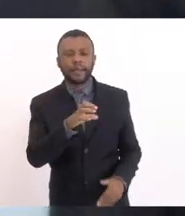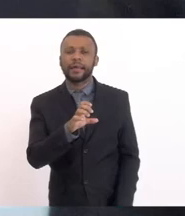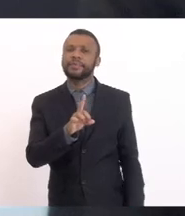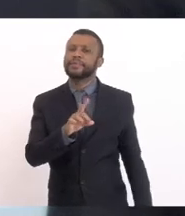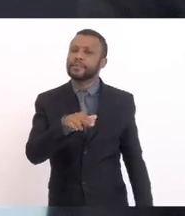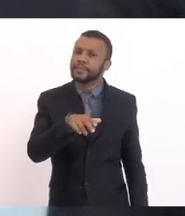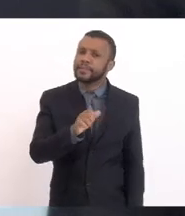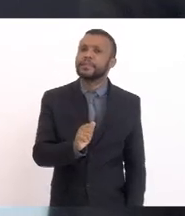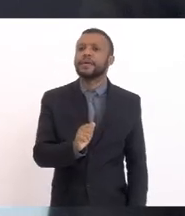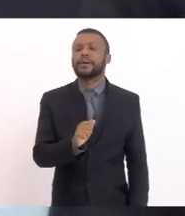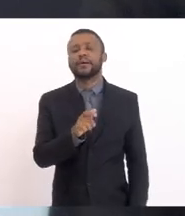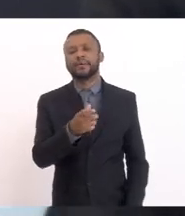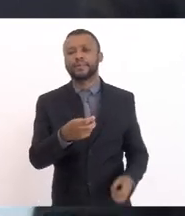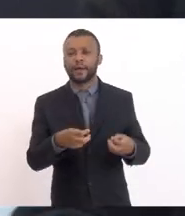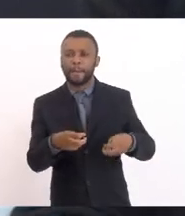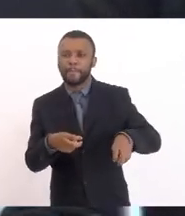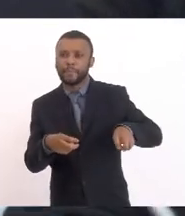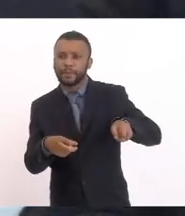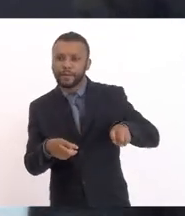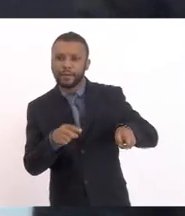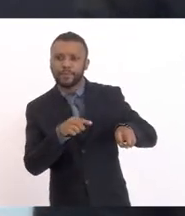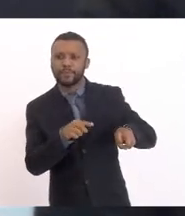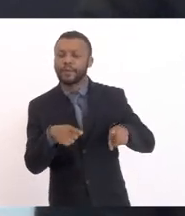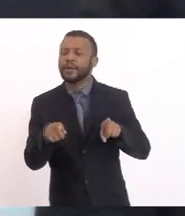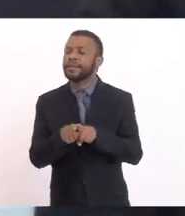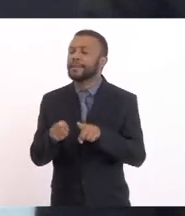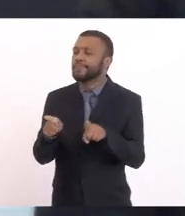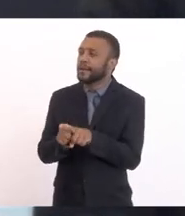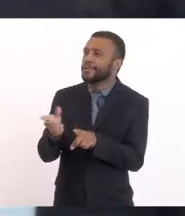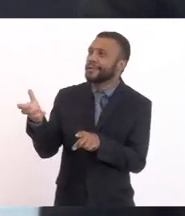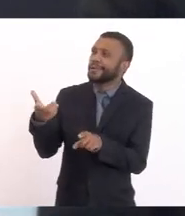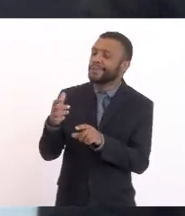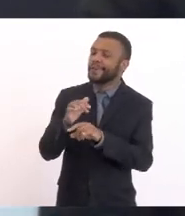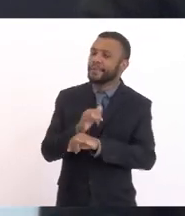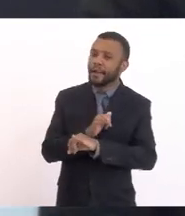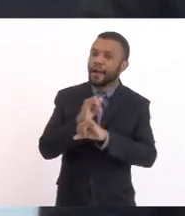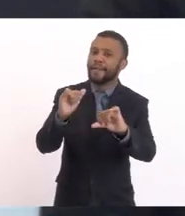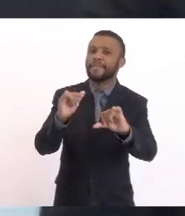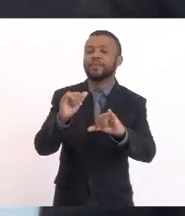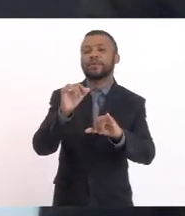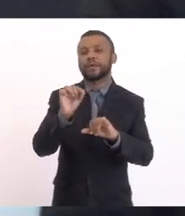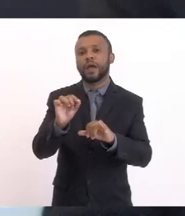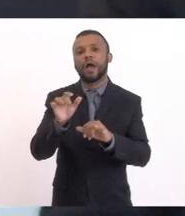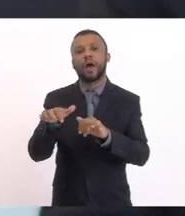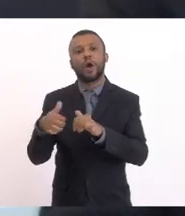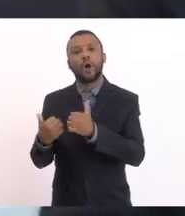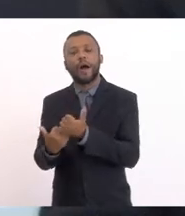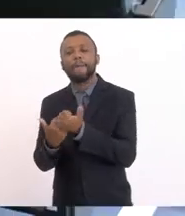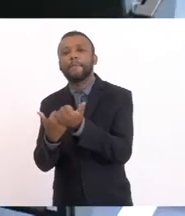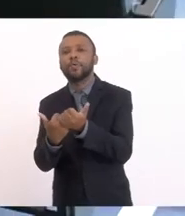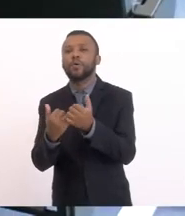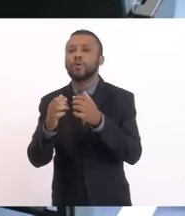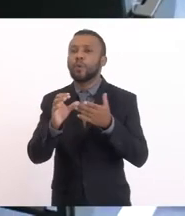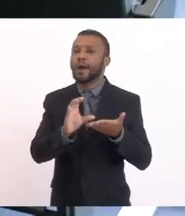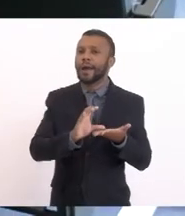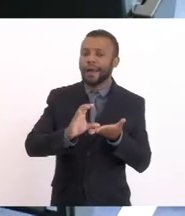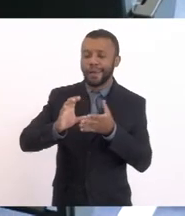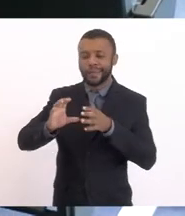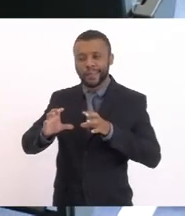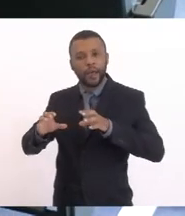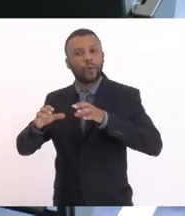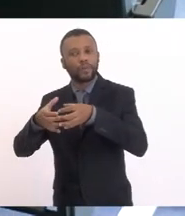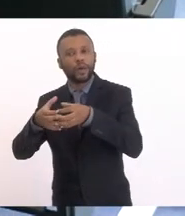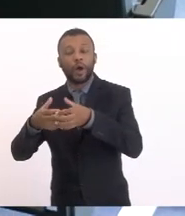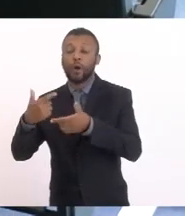presente Também na mesa E também Eu queria deixar registrado O apoio A essa comissão E as atividades